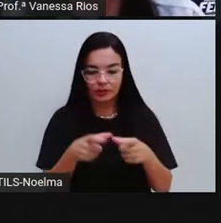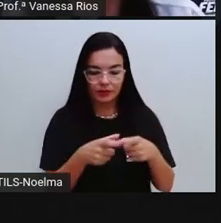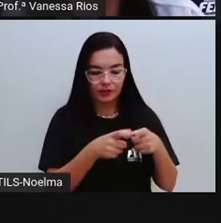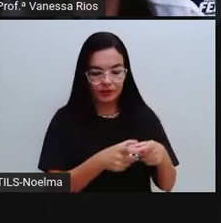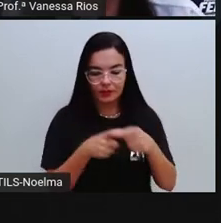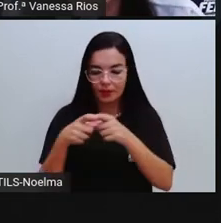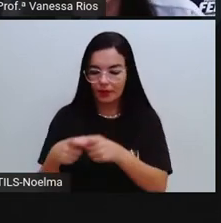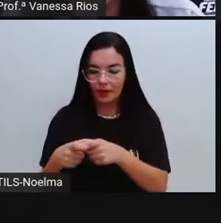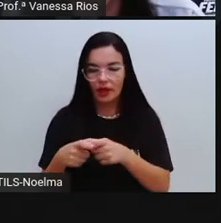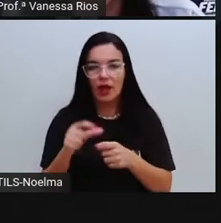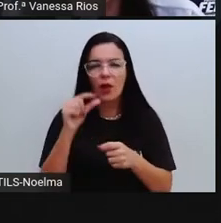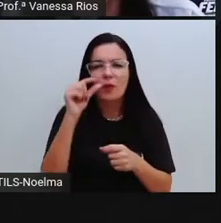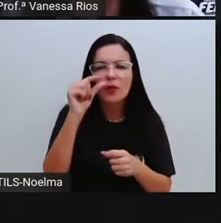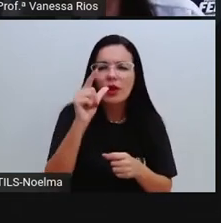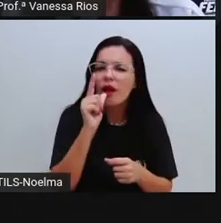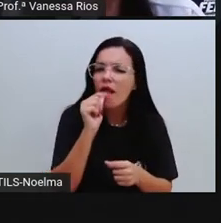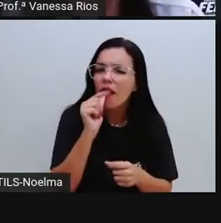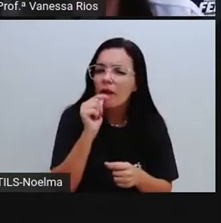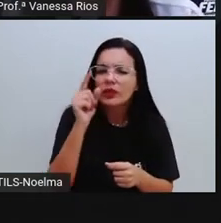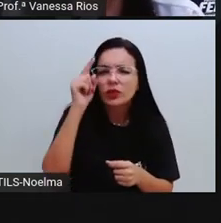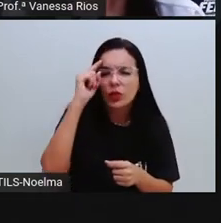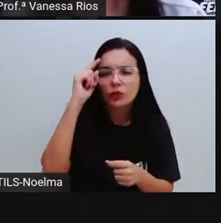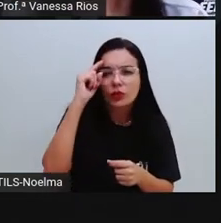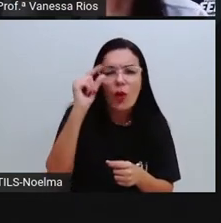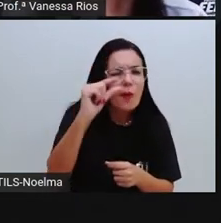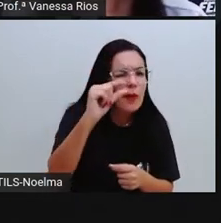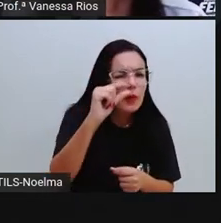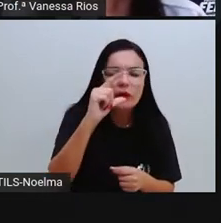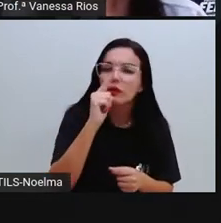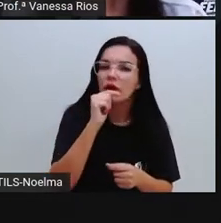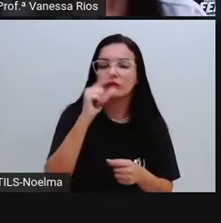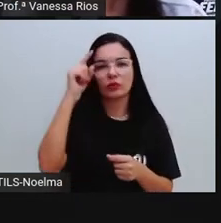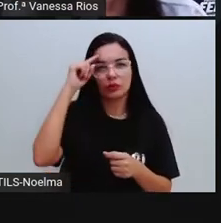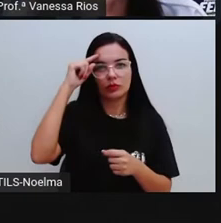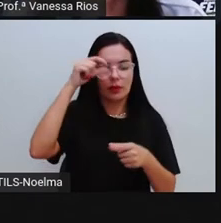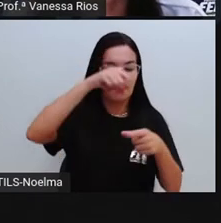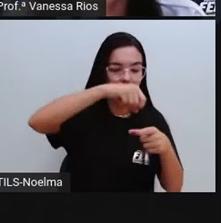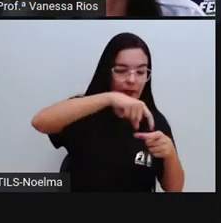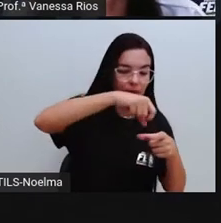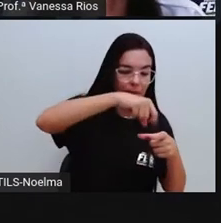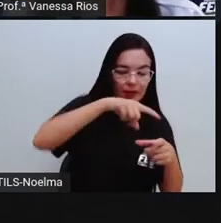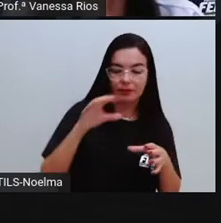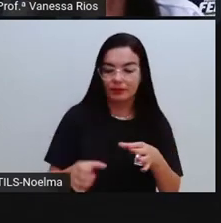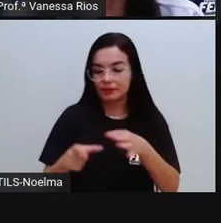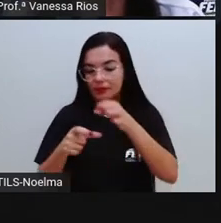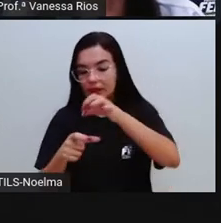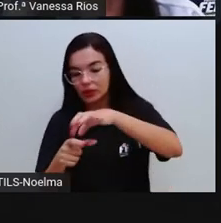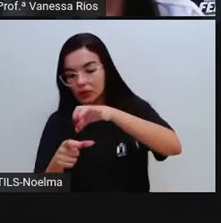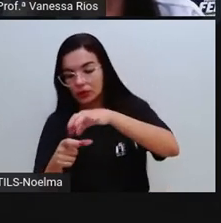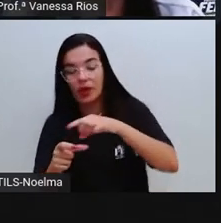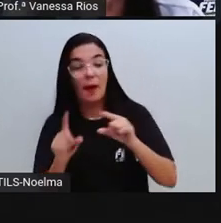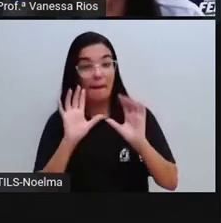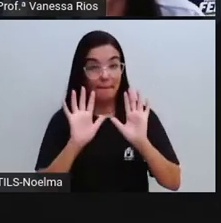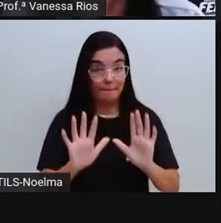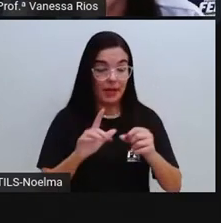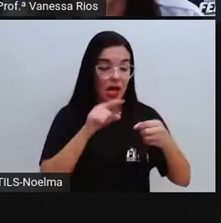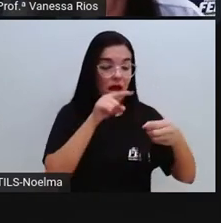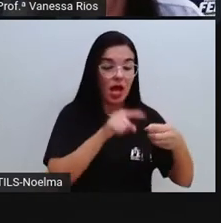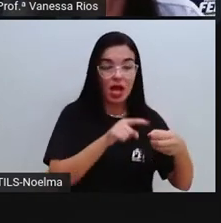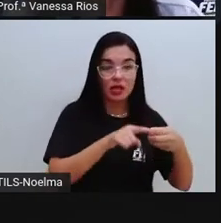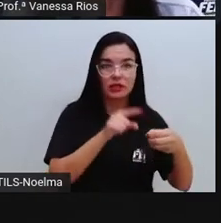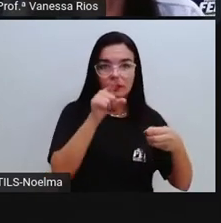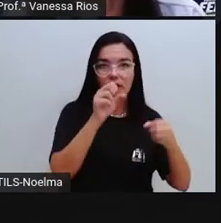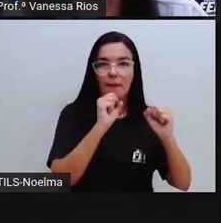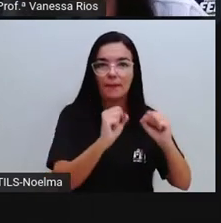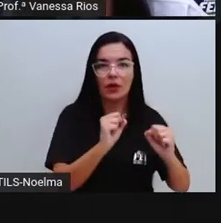uma vez por dia, neste potinho. O outro potinho, você vai molhar também, só que ele vai ficar na sombra. Aí